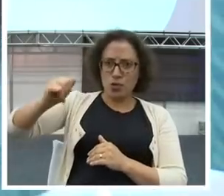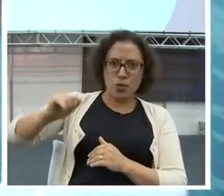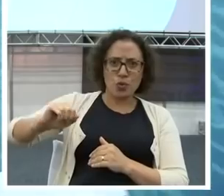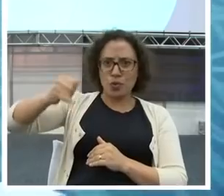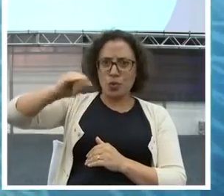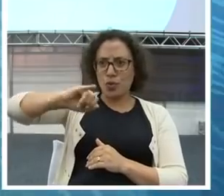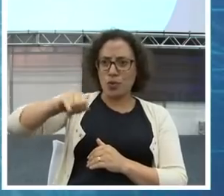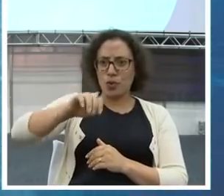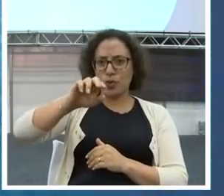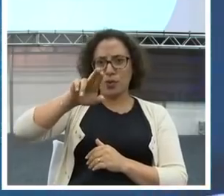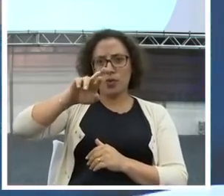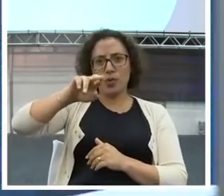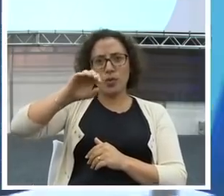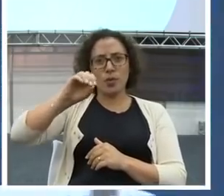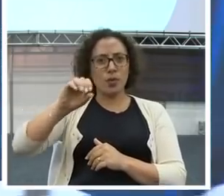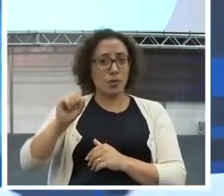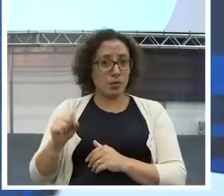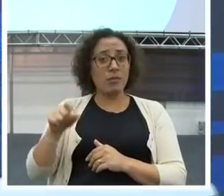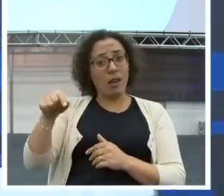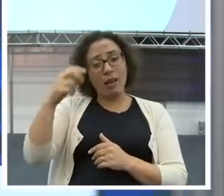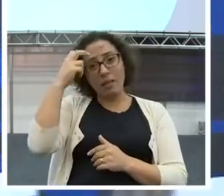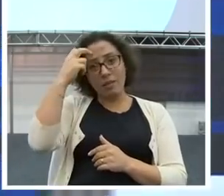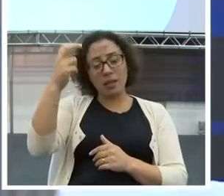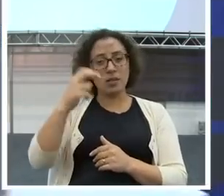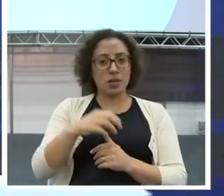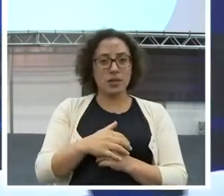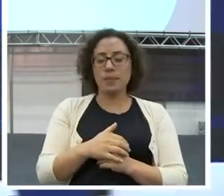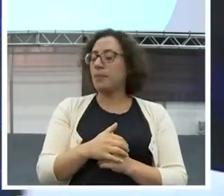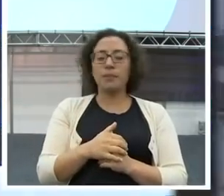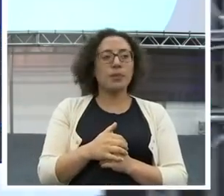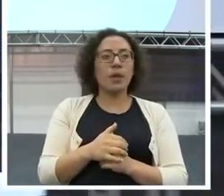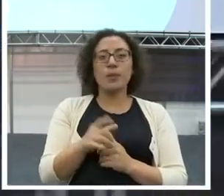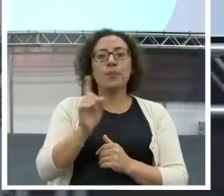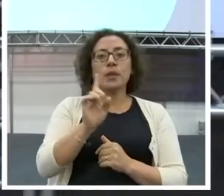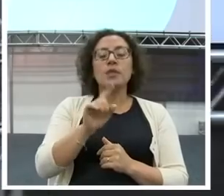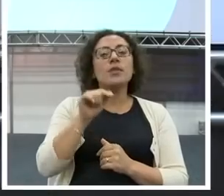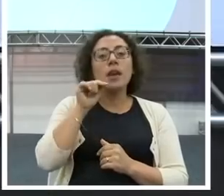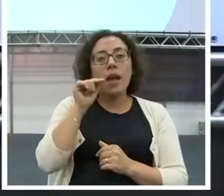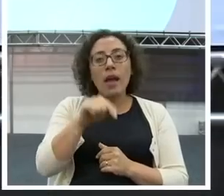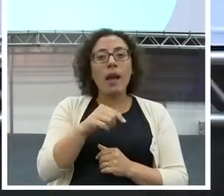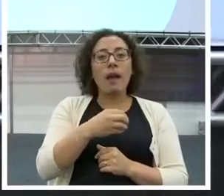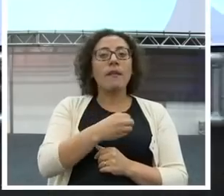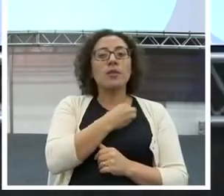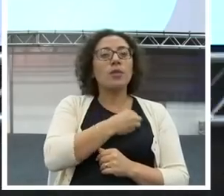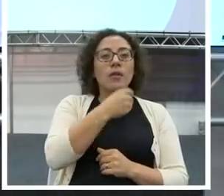financeira? Sim ou não? Não, isso é o mínimo que você deve fazer para a vida.